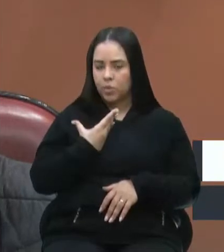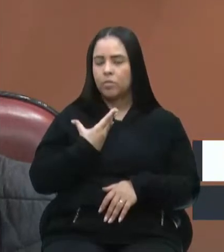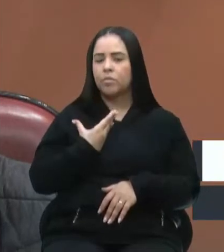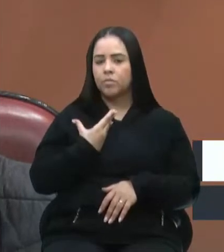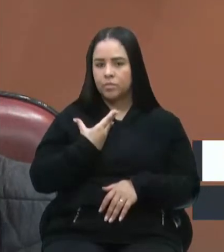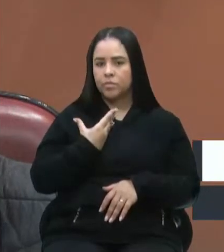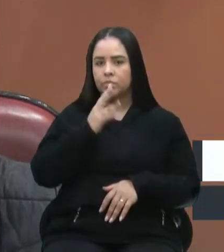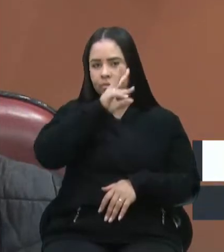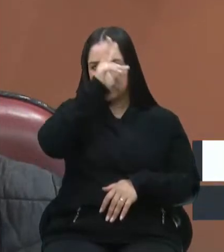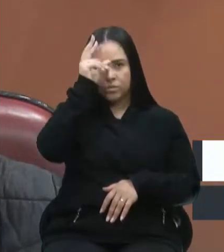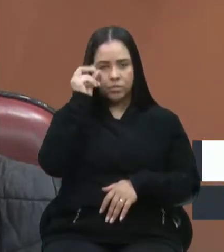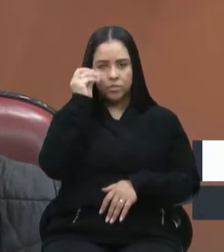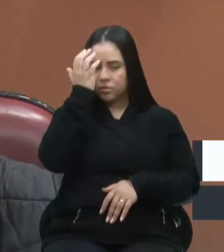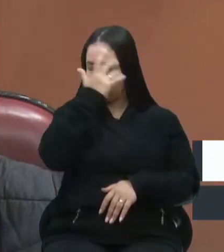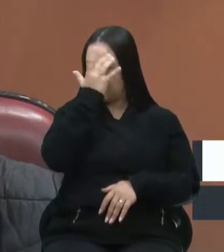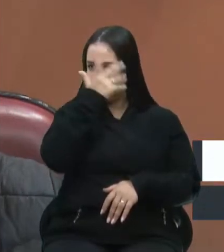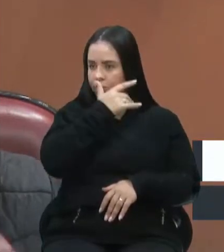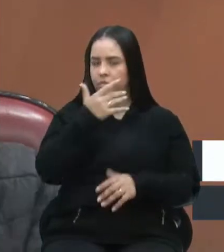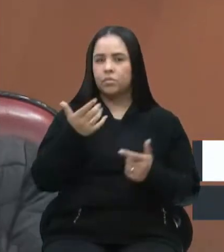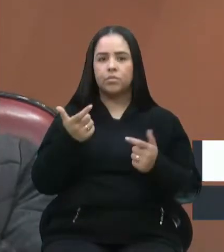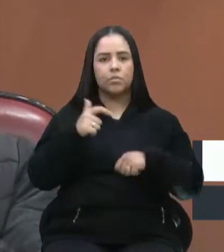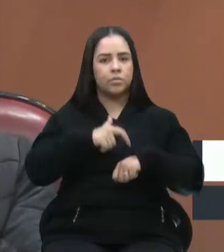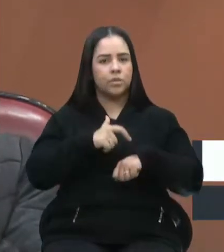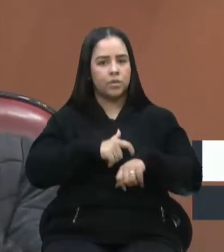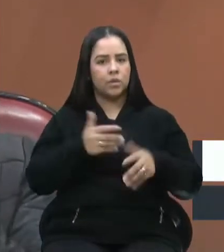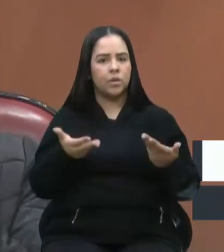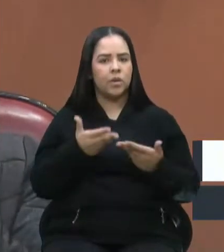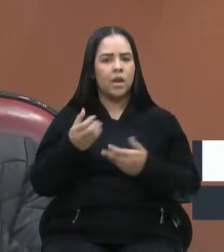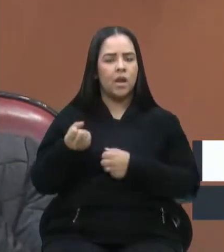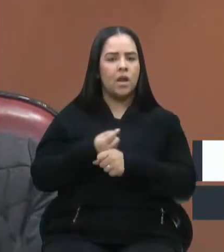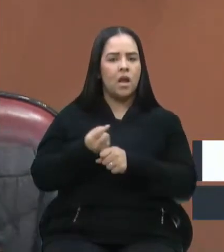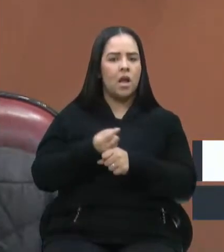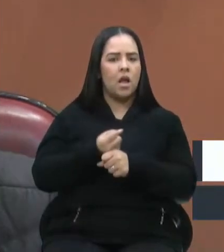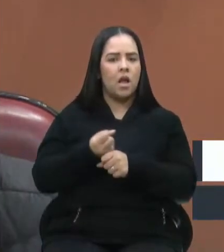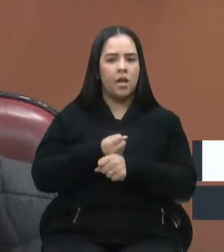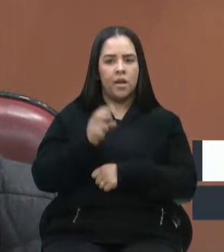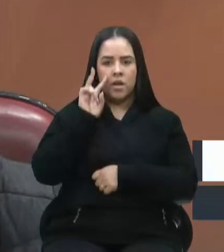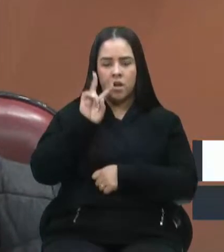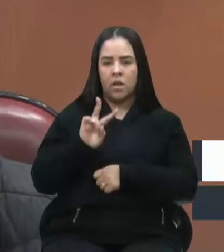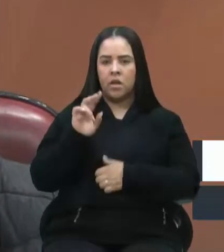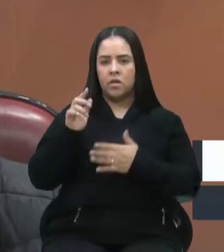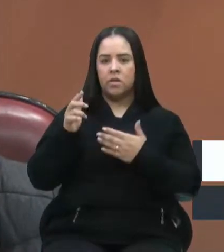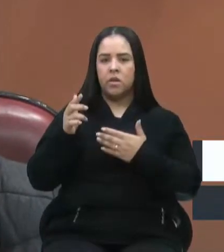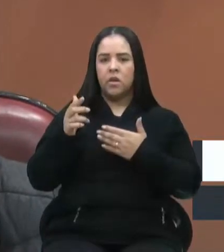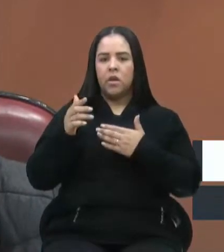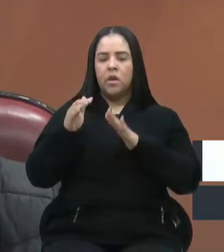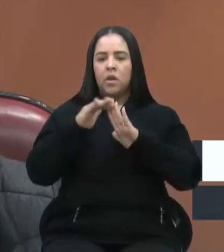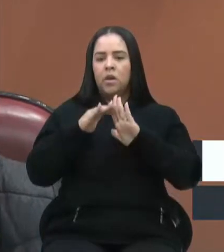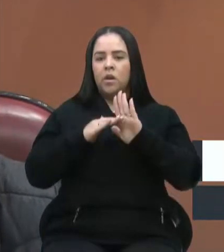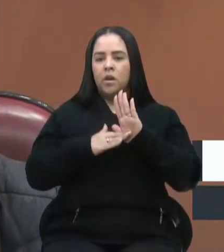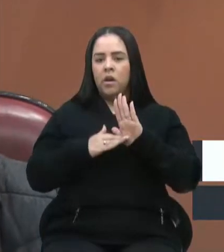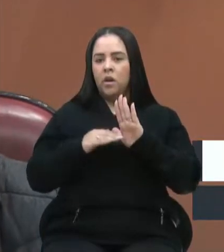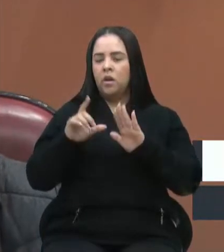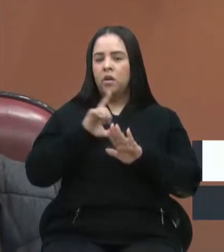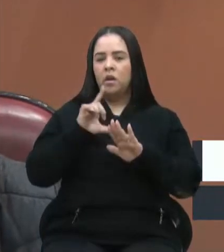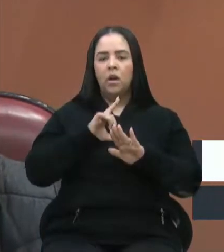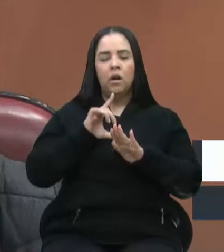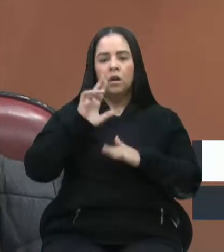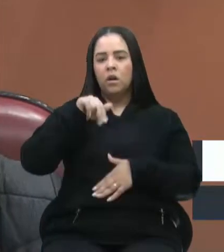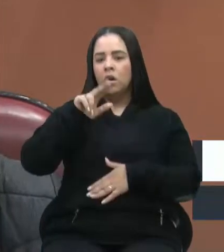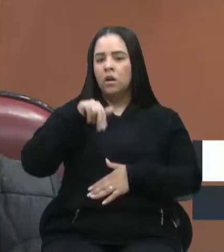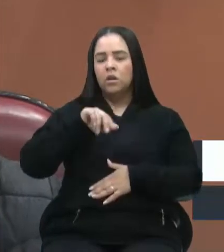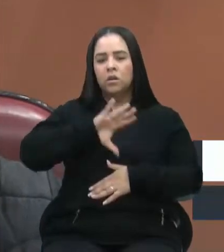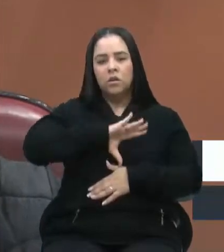prefeito Adiló, neste momento, faz tantos anos que isso vem em pauta e ninguém teve coragem. Ninguém teve